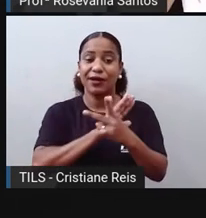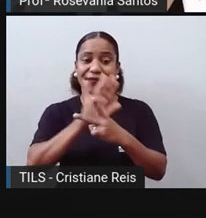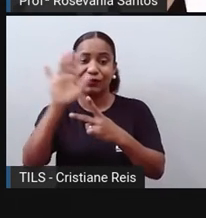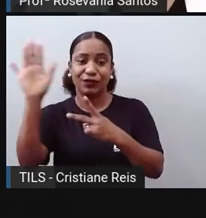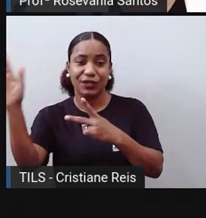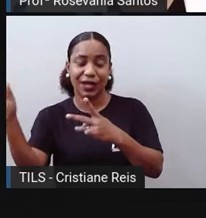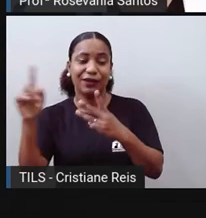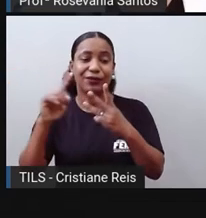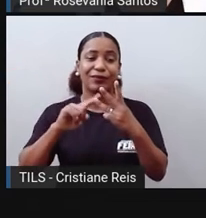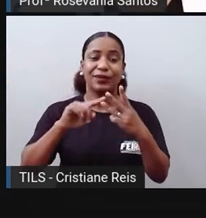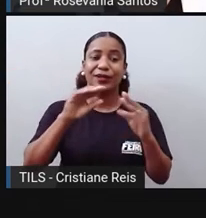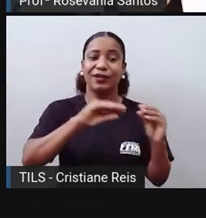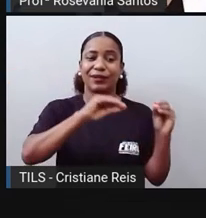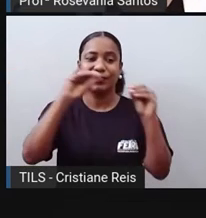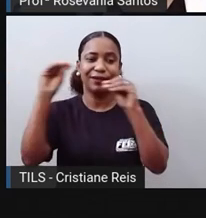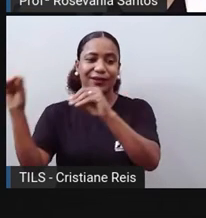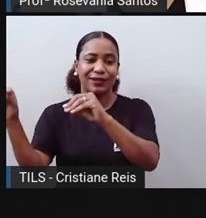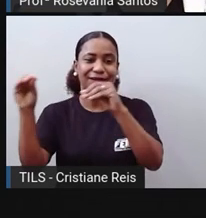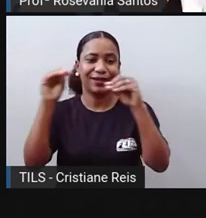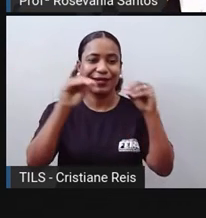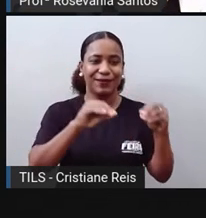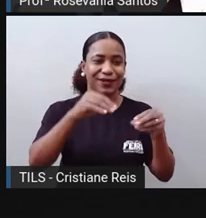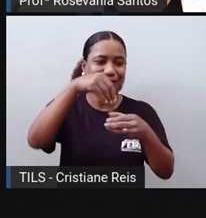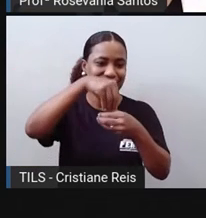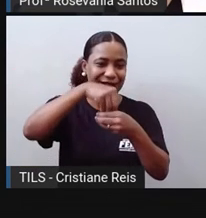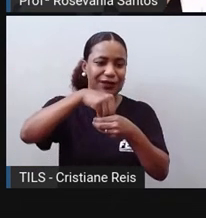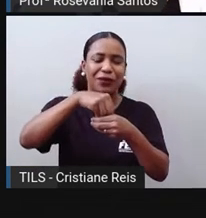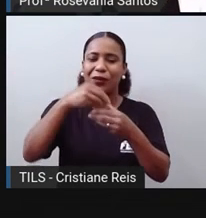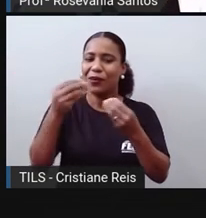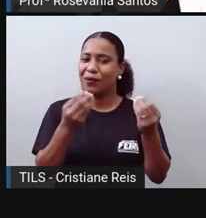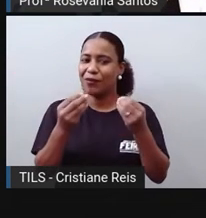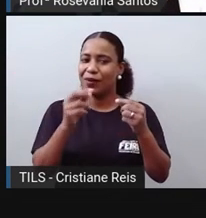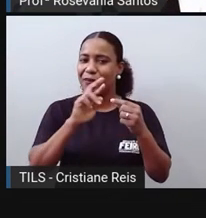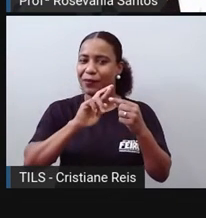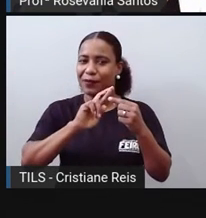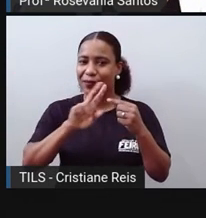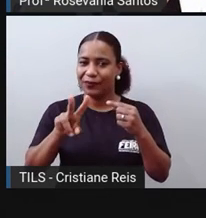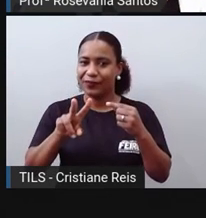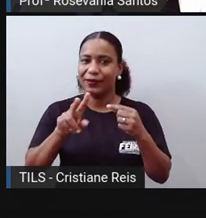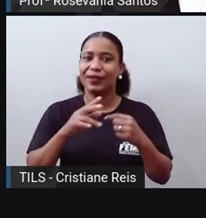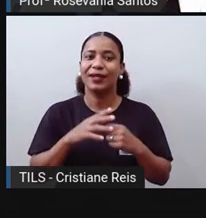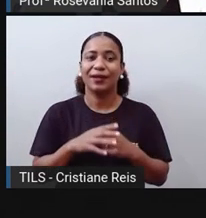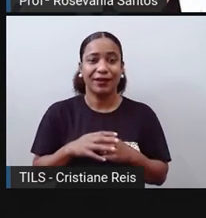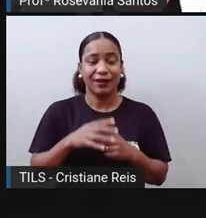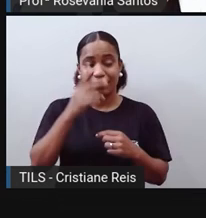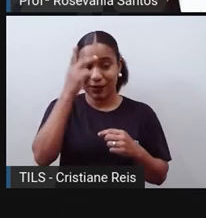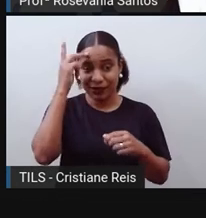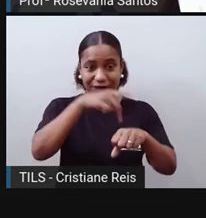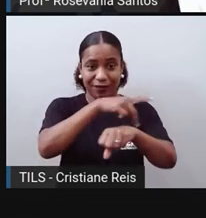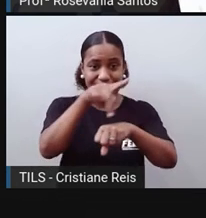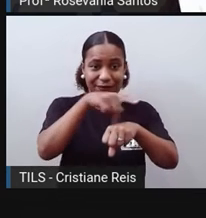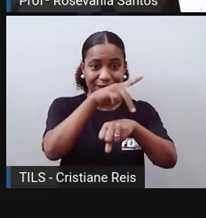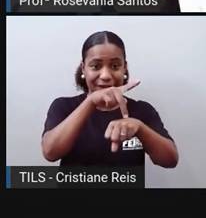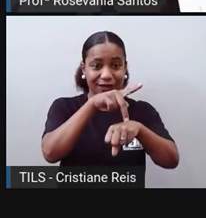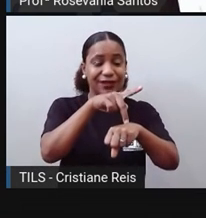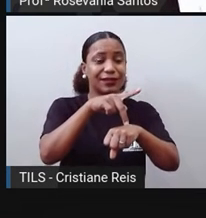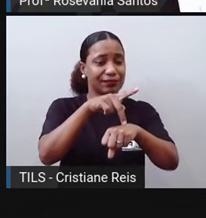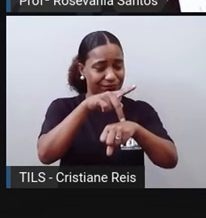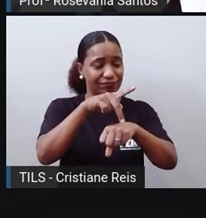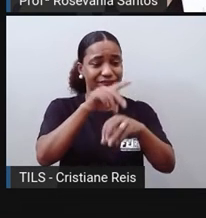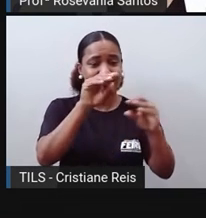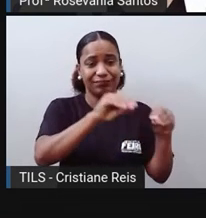migrante, né? Mas tem uma diferençazinha desses termos. O migrante mesmo é aquela pessoa que deixa o seu país de origem de forma